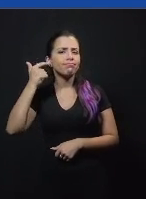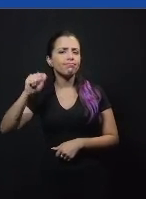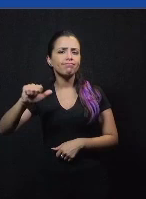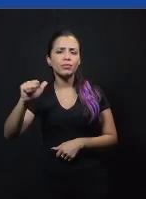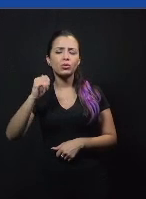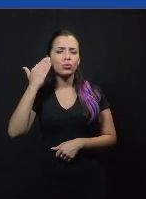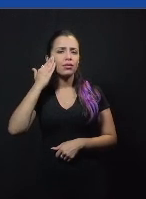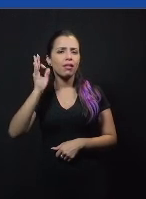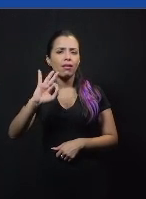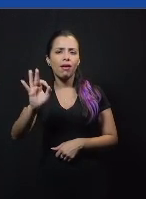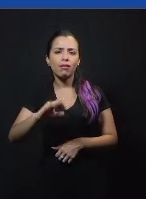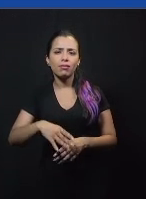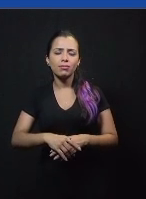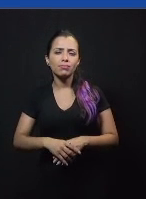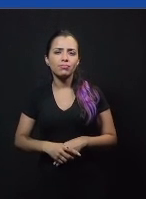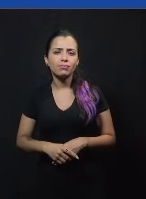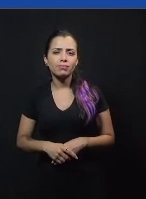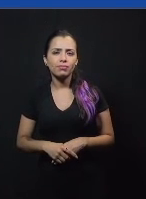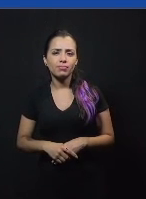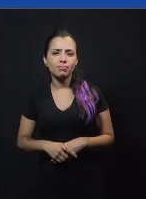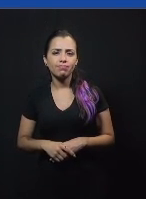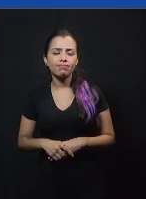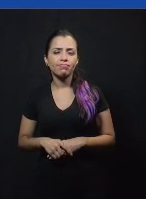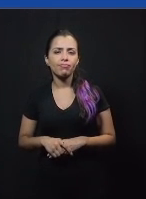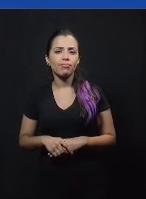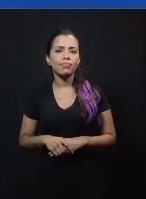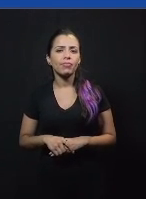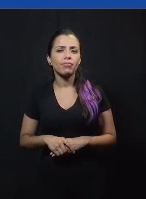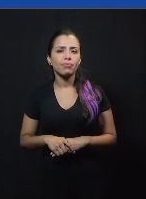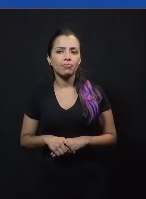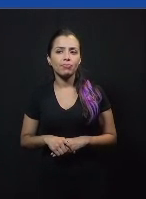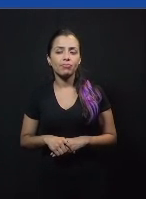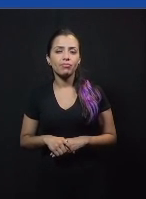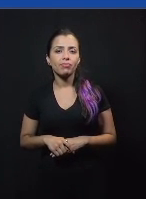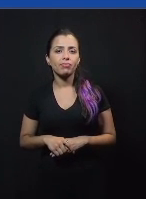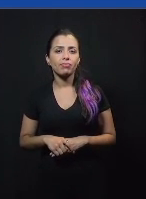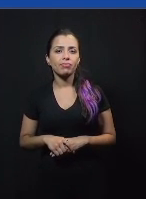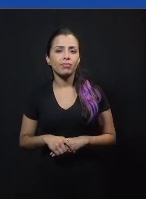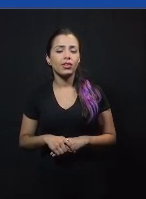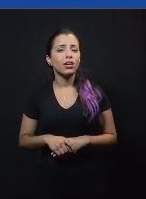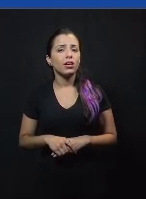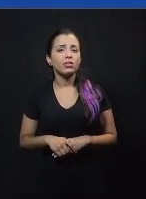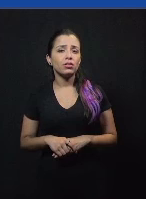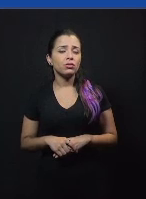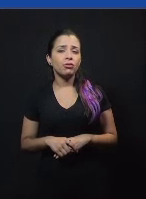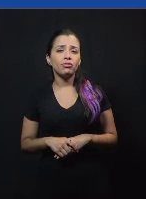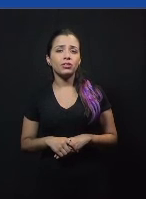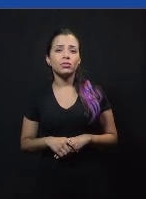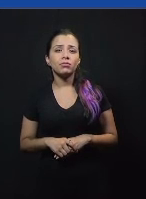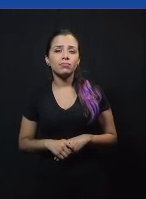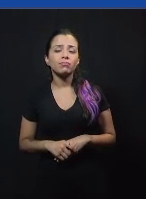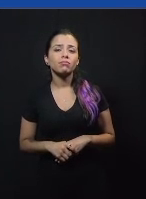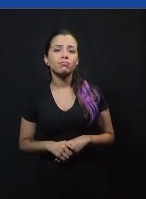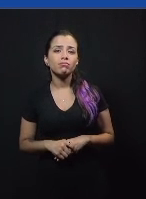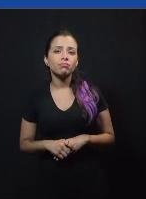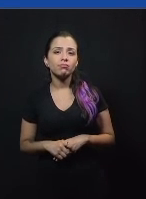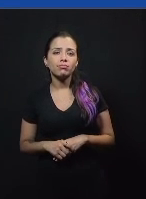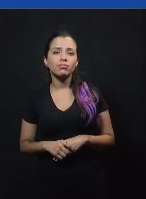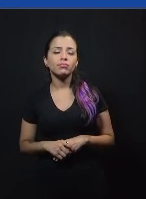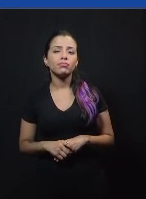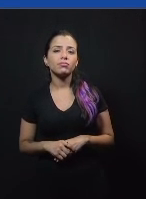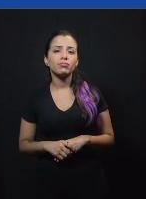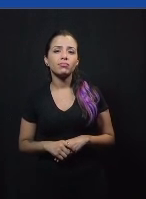então é até uma oportunidade legal de outras pessoas aprenderem essas habilidades desenvolver essas habilidades num ambiente